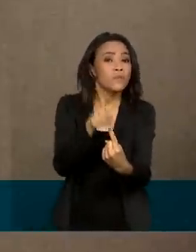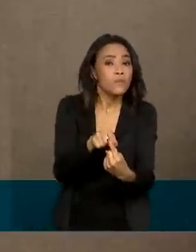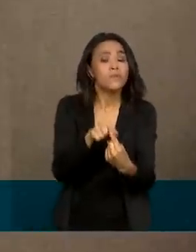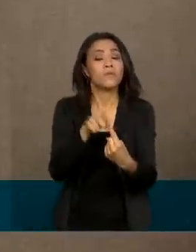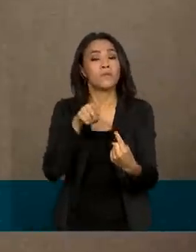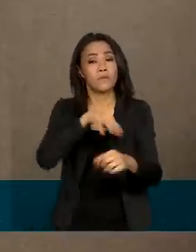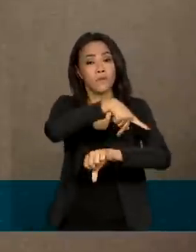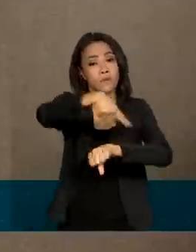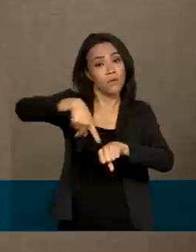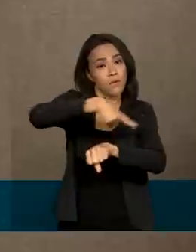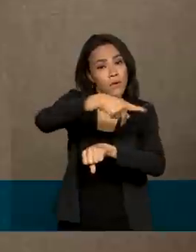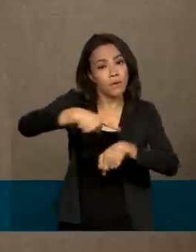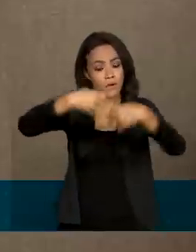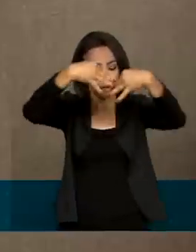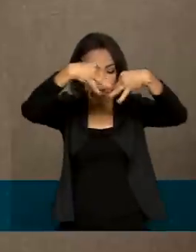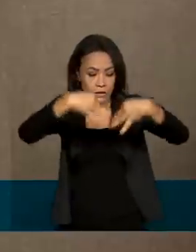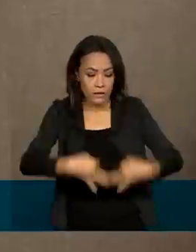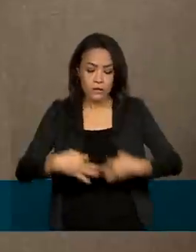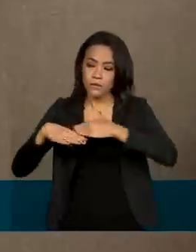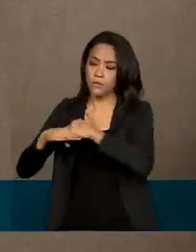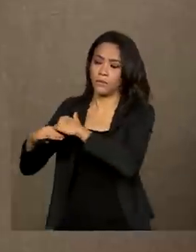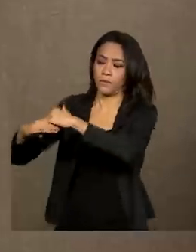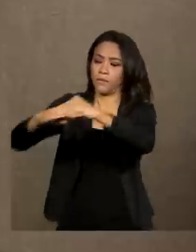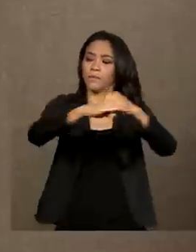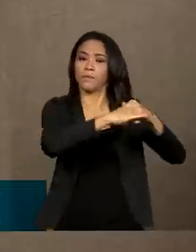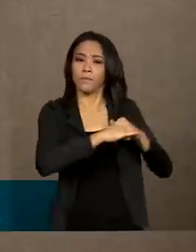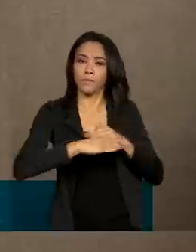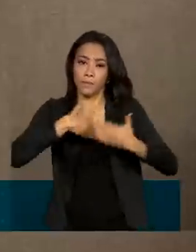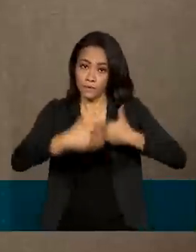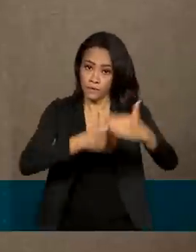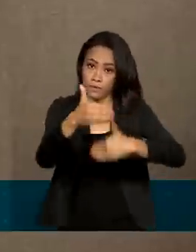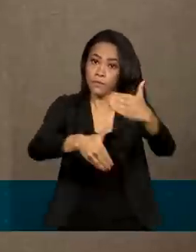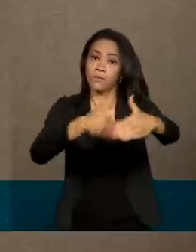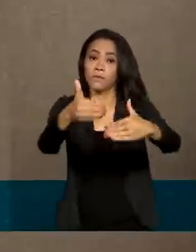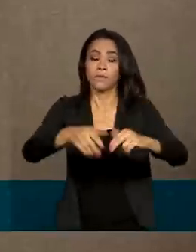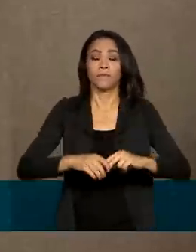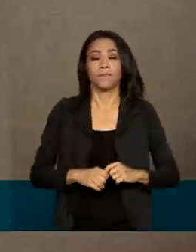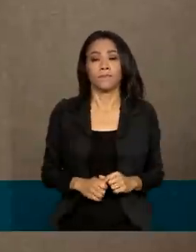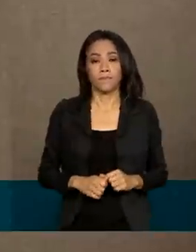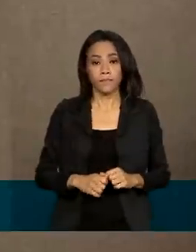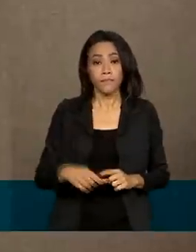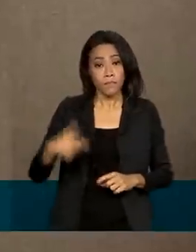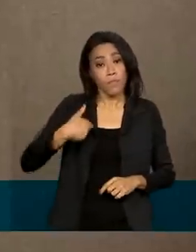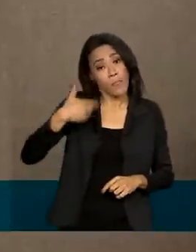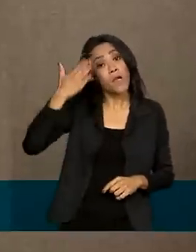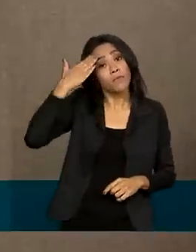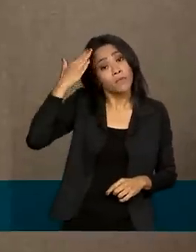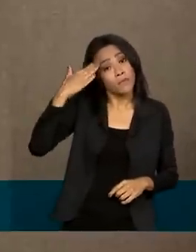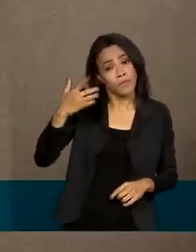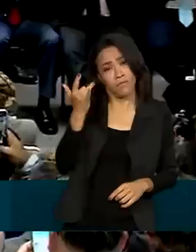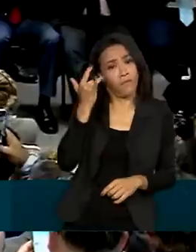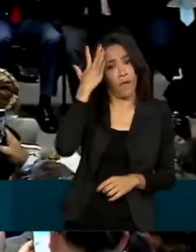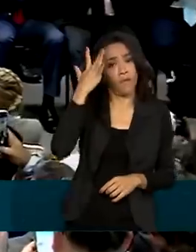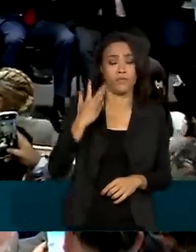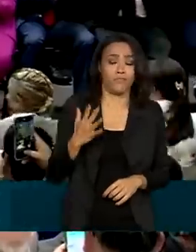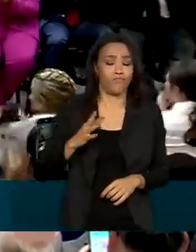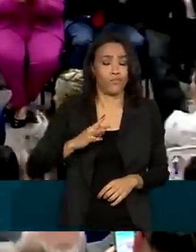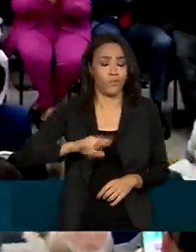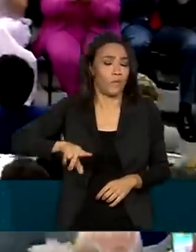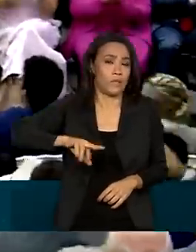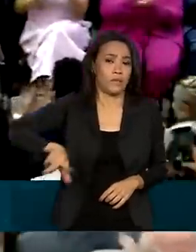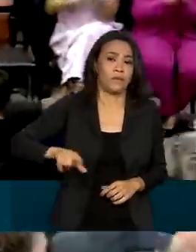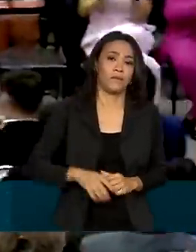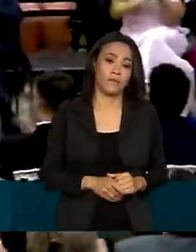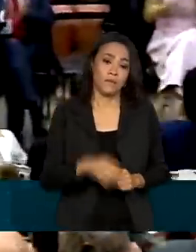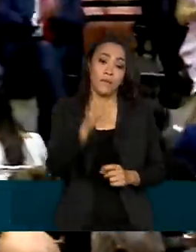um país mais justo e desenvolvido. Sei que não será uma missão fácil. Já o novo